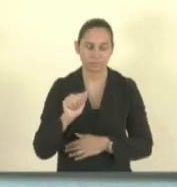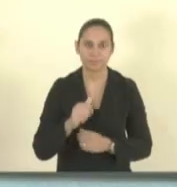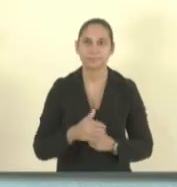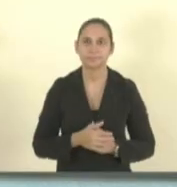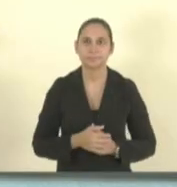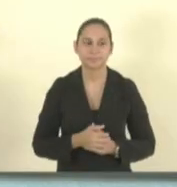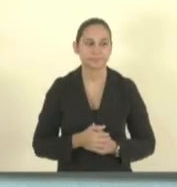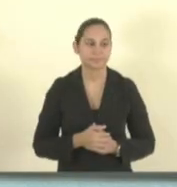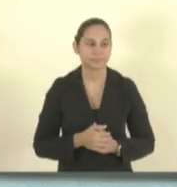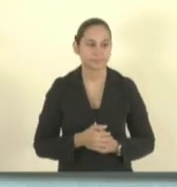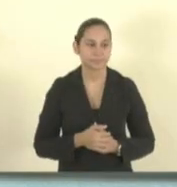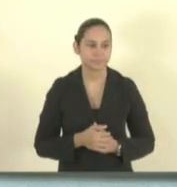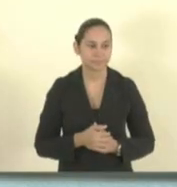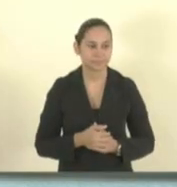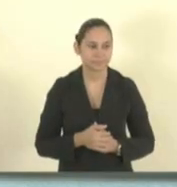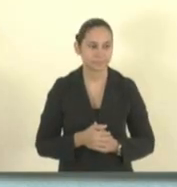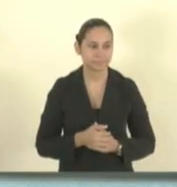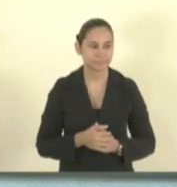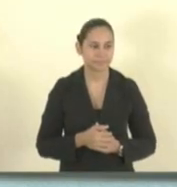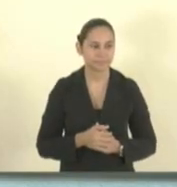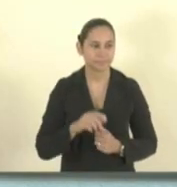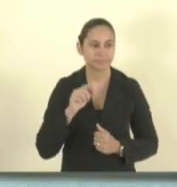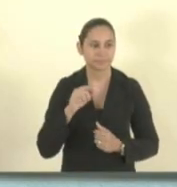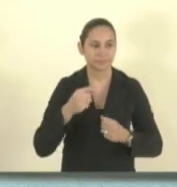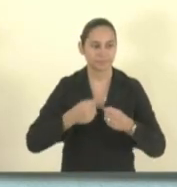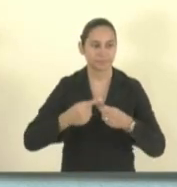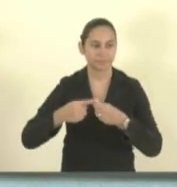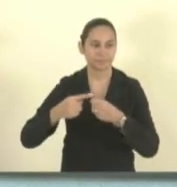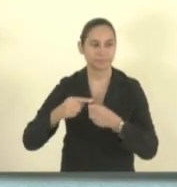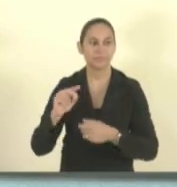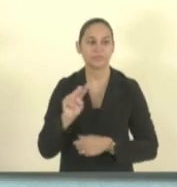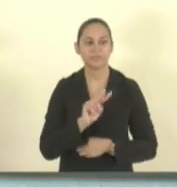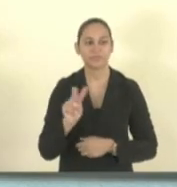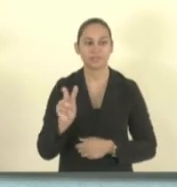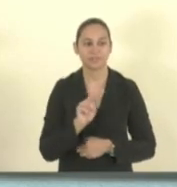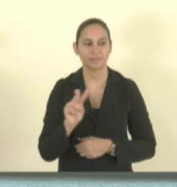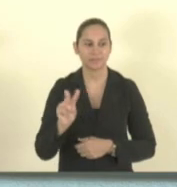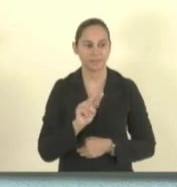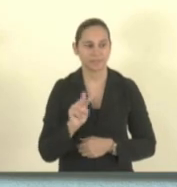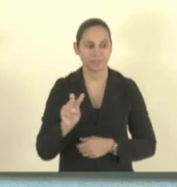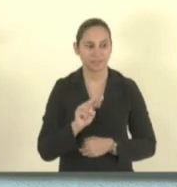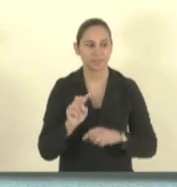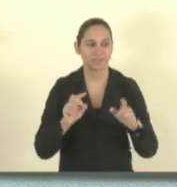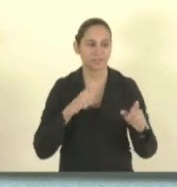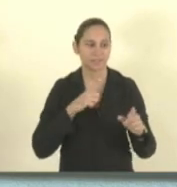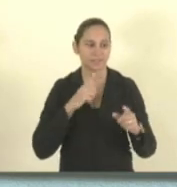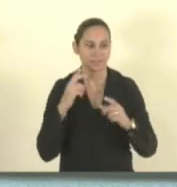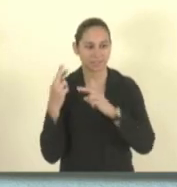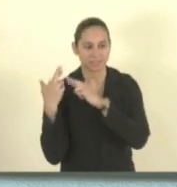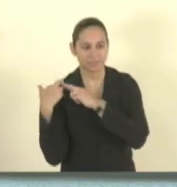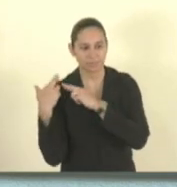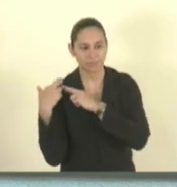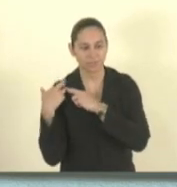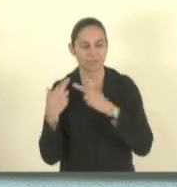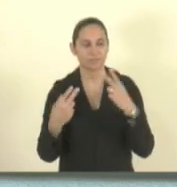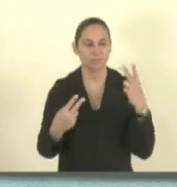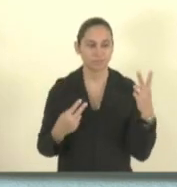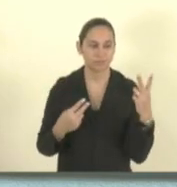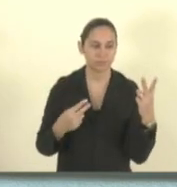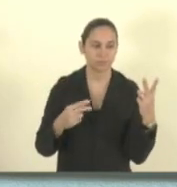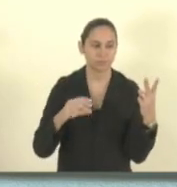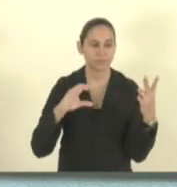professor Nisse de Paula que é do município de Vila Velha acompanhado pelas responsáveis a Sheila e a Bianca